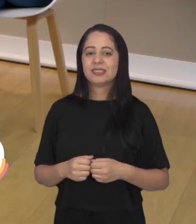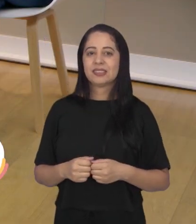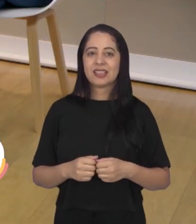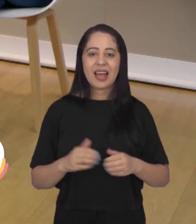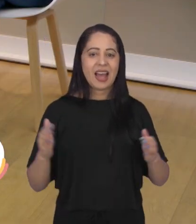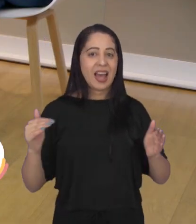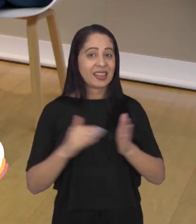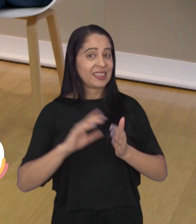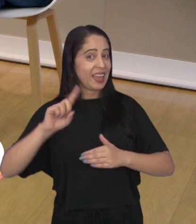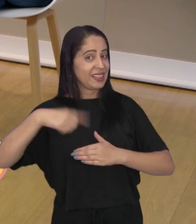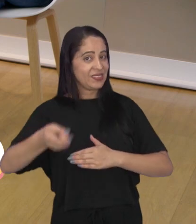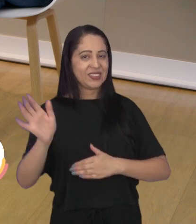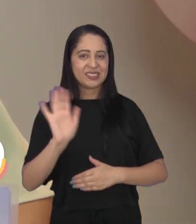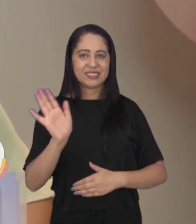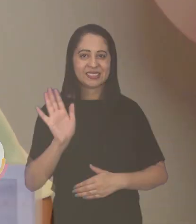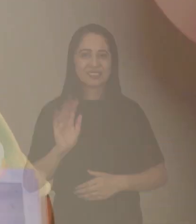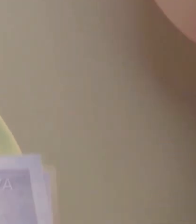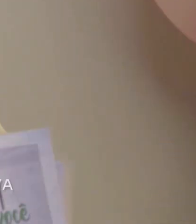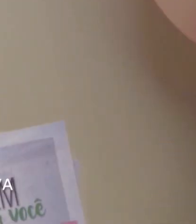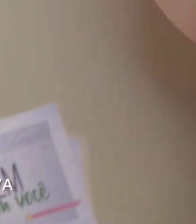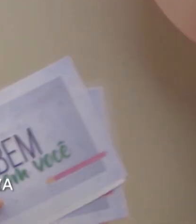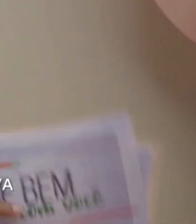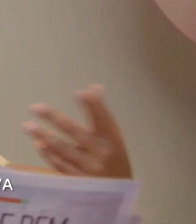participação. Até a próxima.